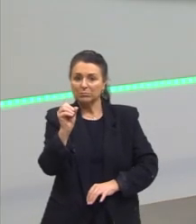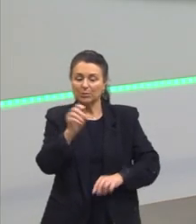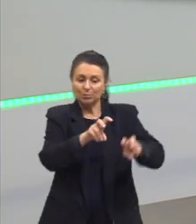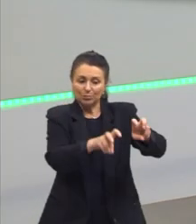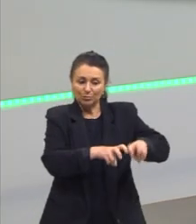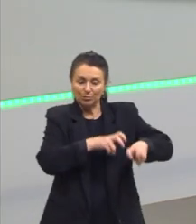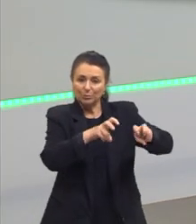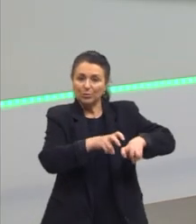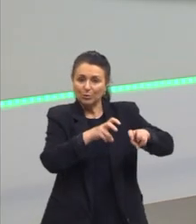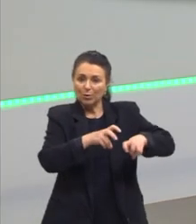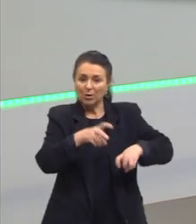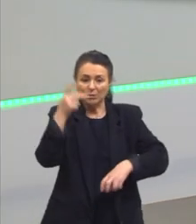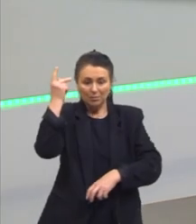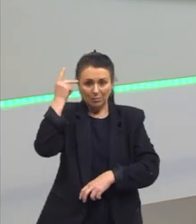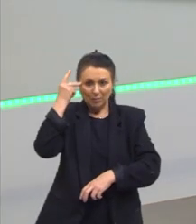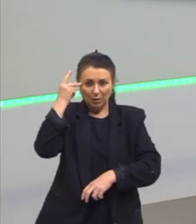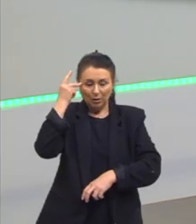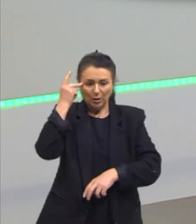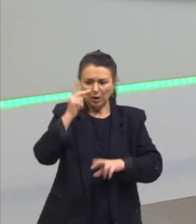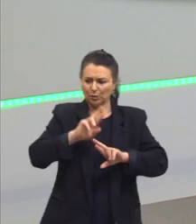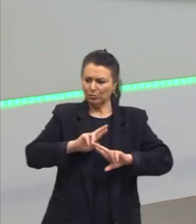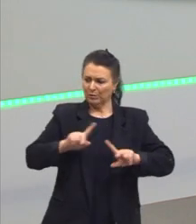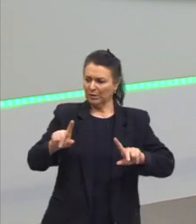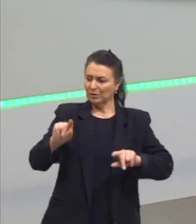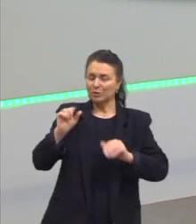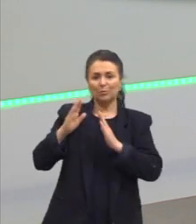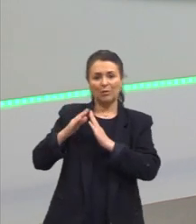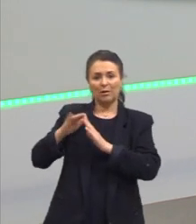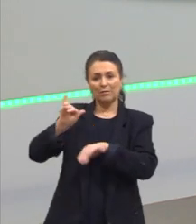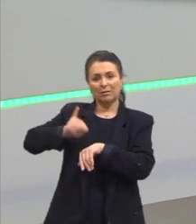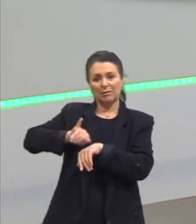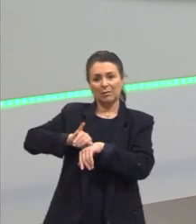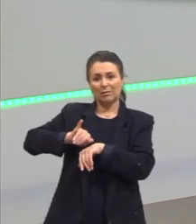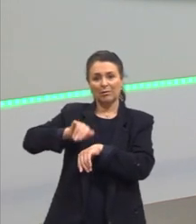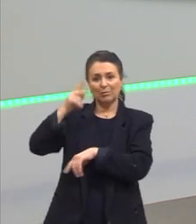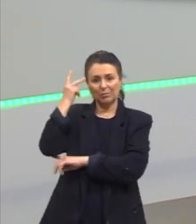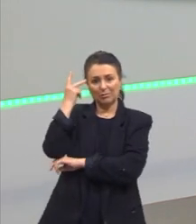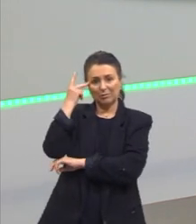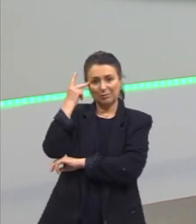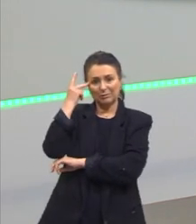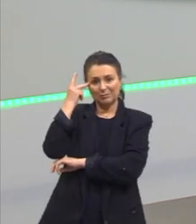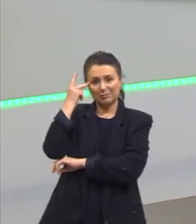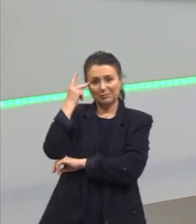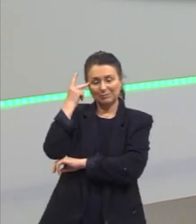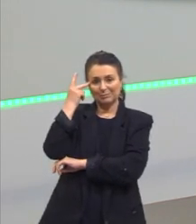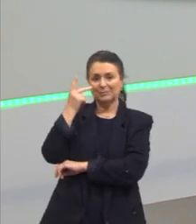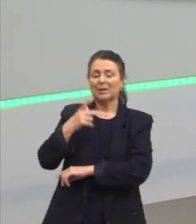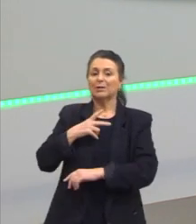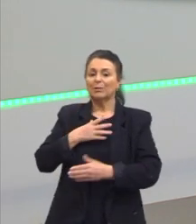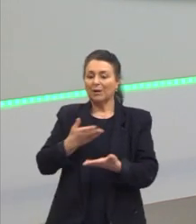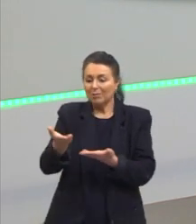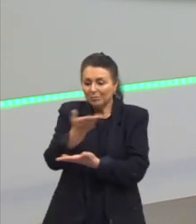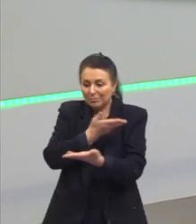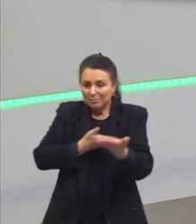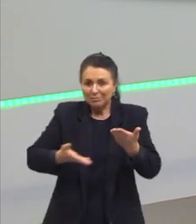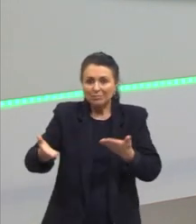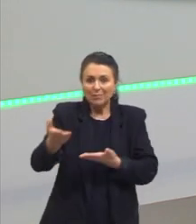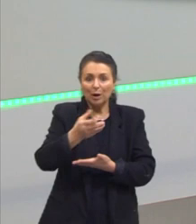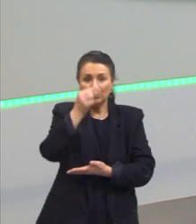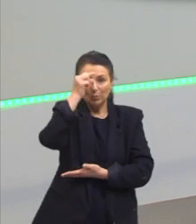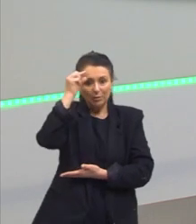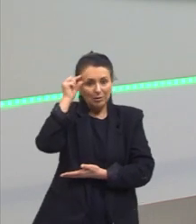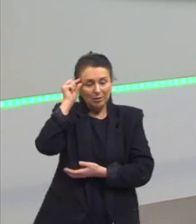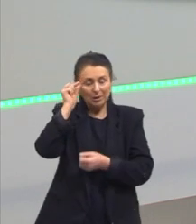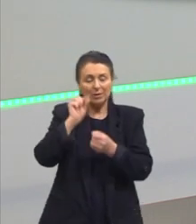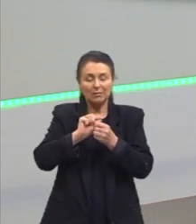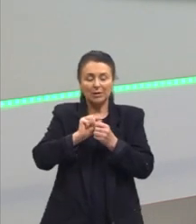é atrasado em relação ao paulista ali da capital. Então, a gente vai ter esse intermeio que o Monteiro Lobato faz. E